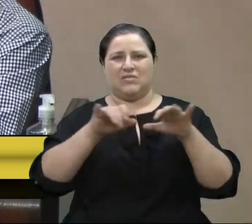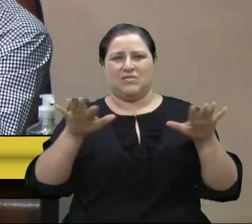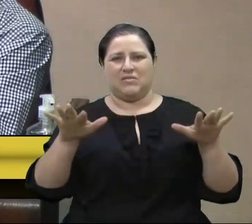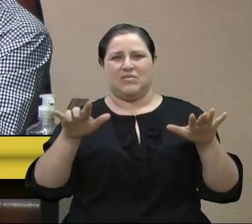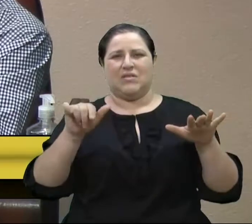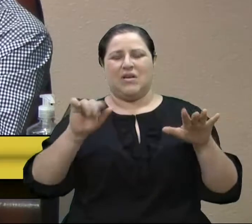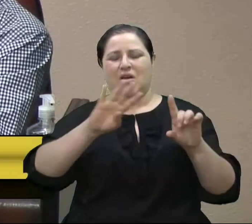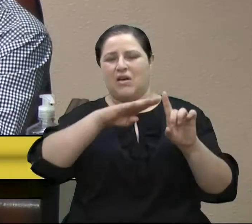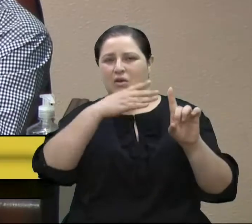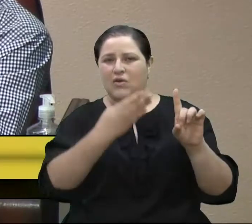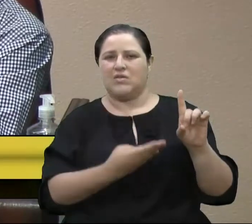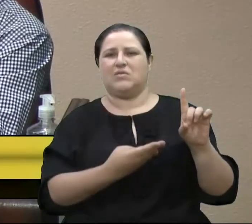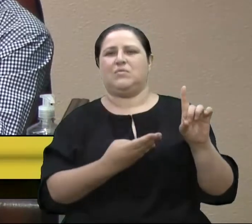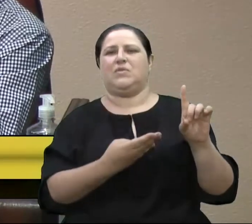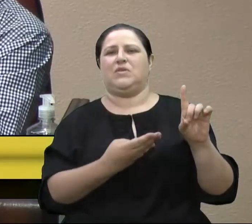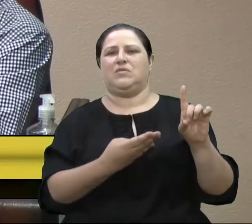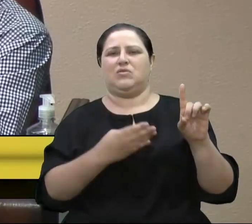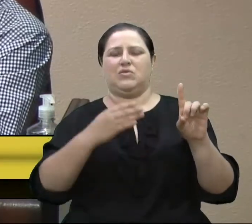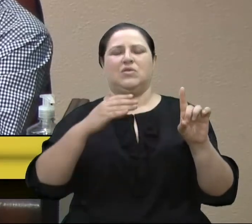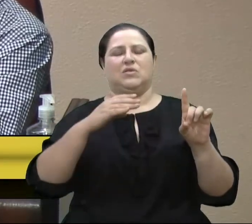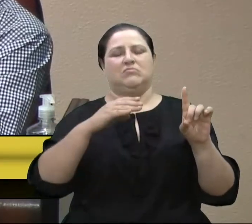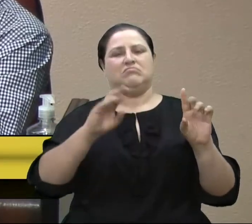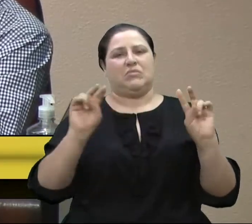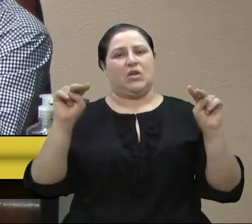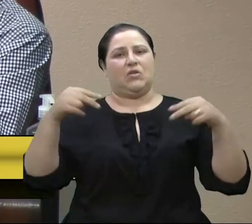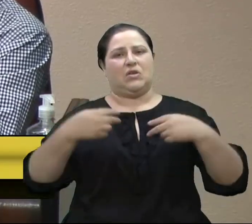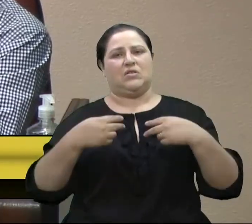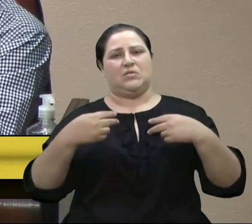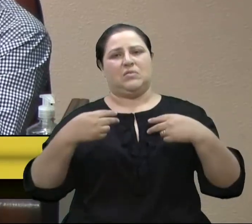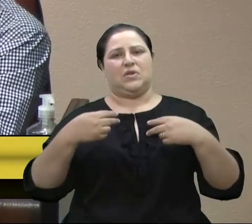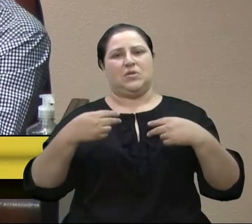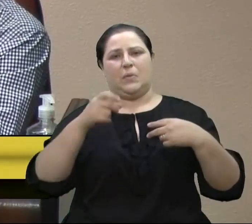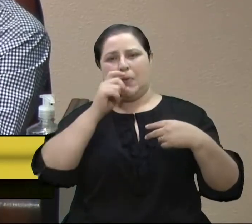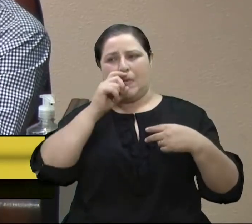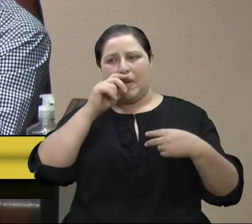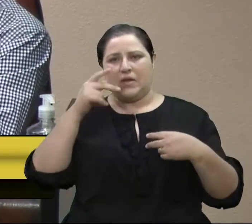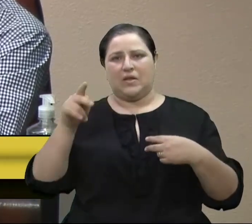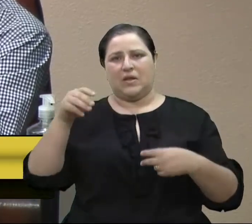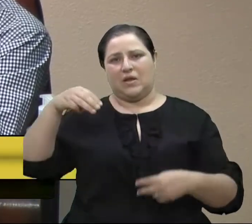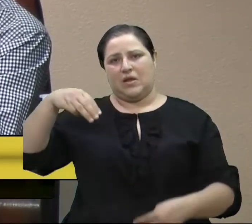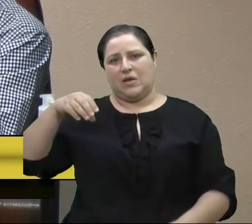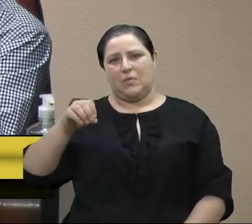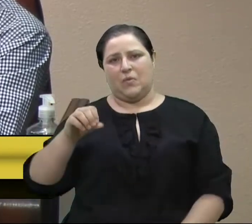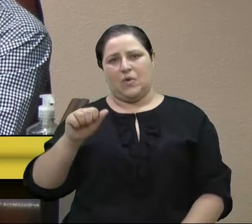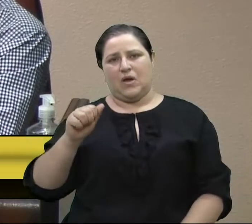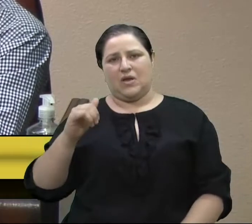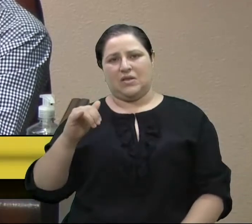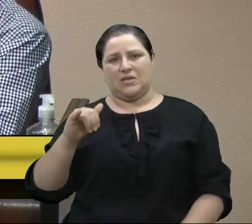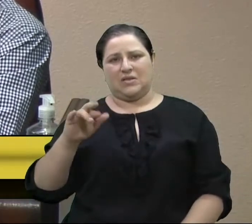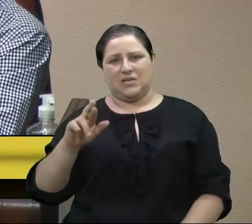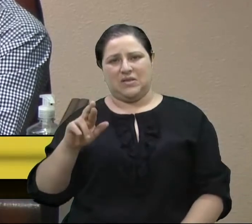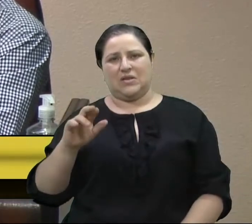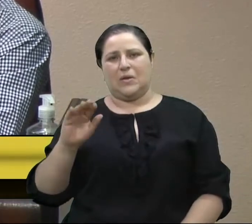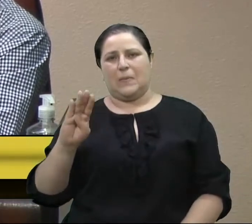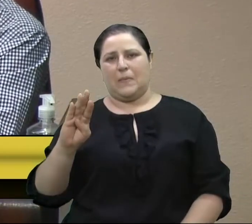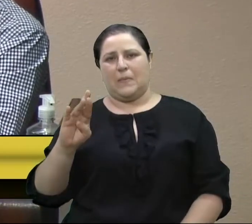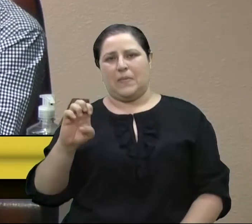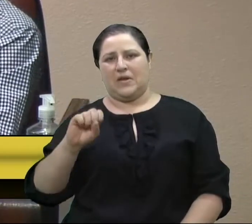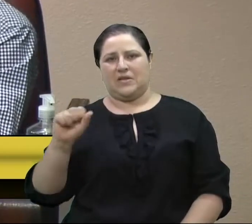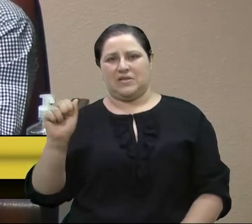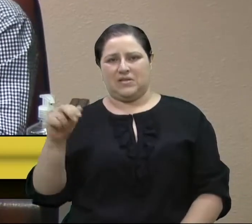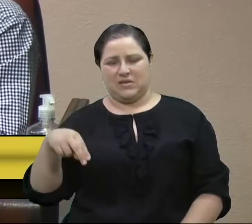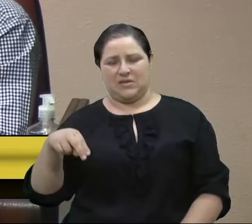reconhecimento à história do seu pai, Moacir Bressan, para Caxias do Sul e o interior como um todo.